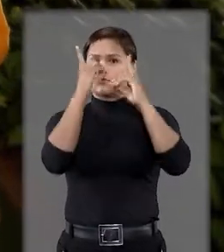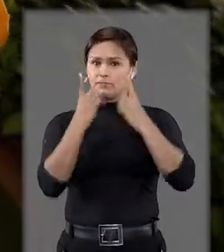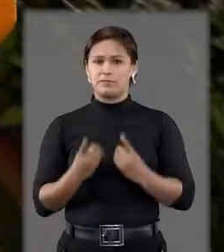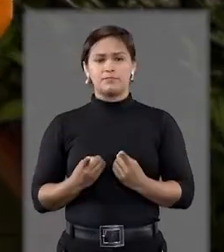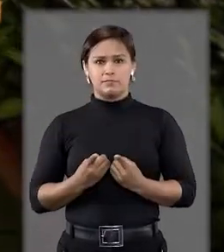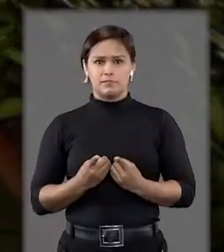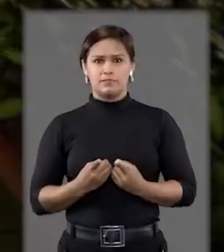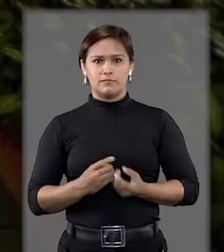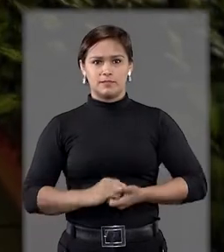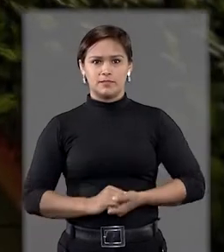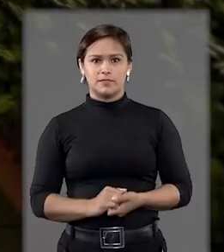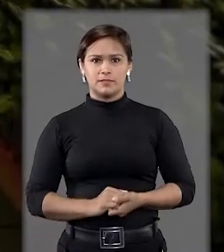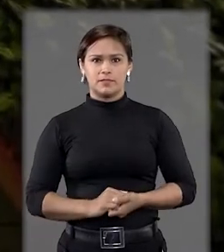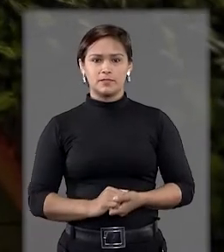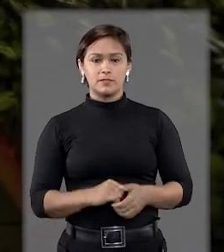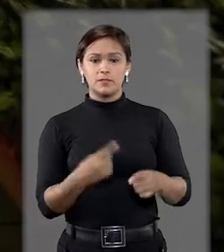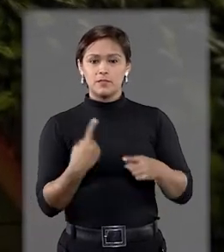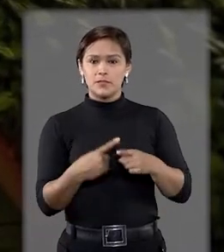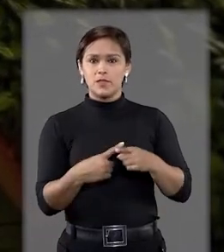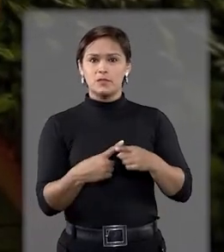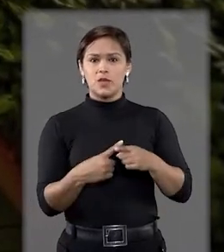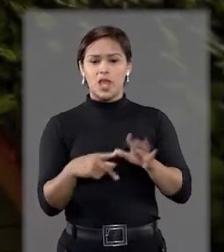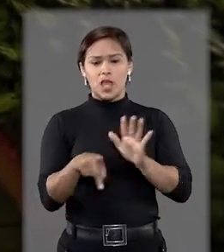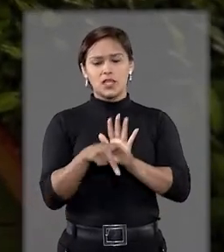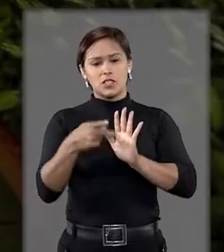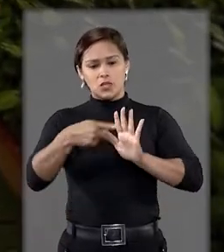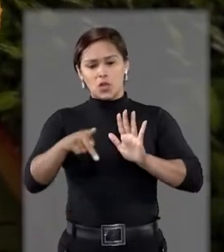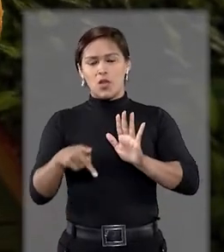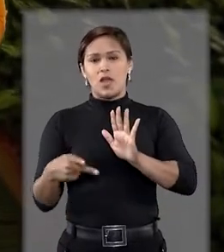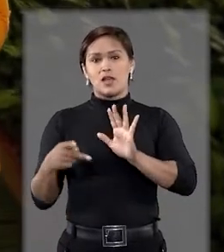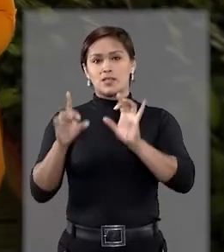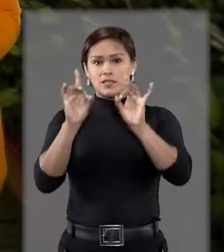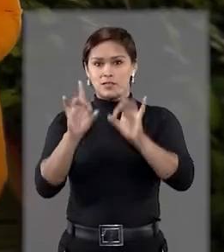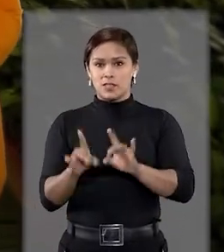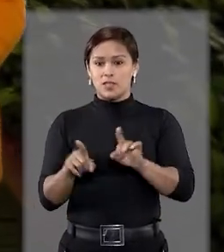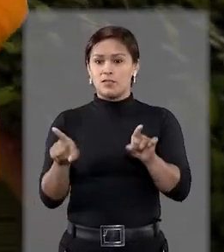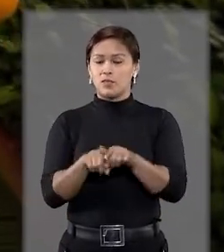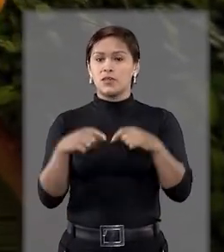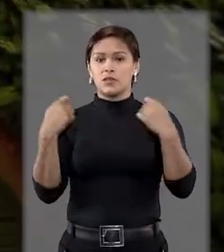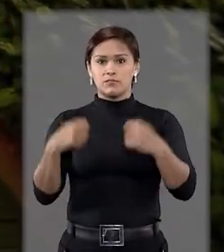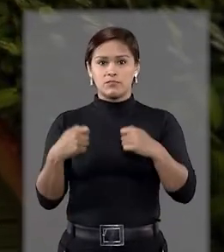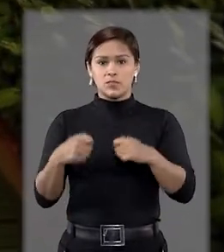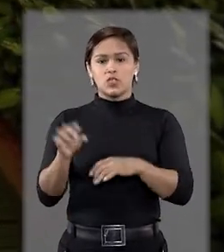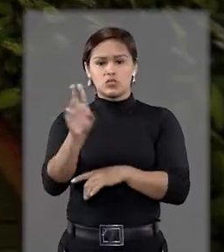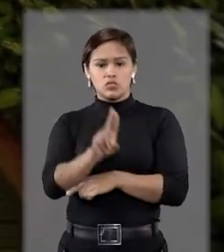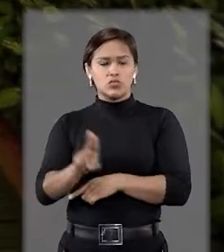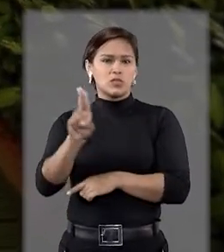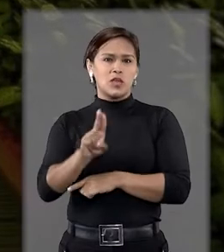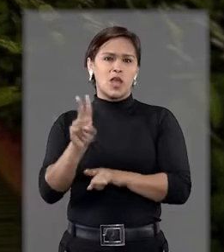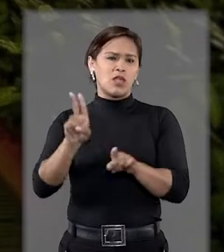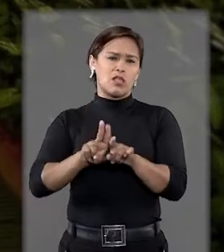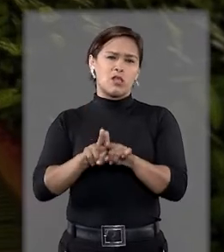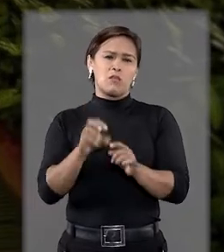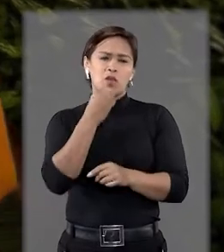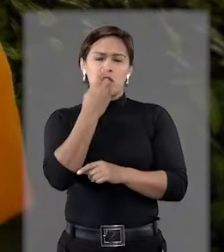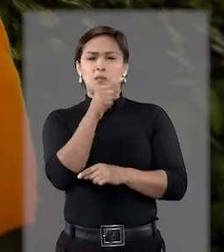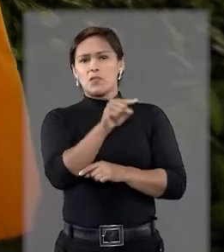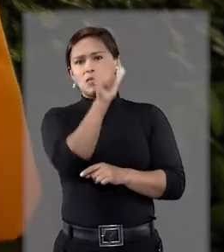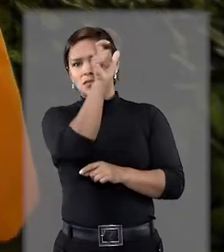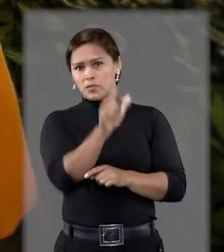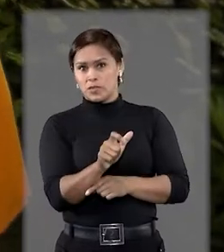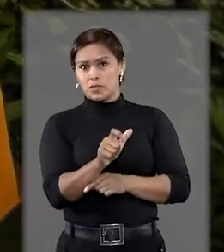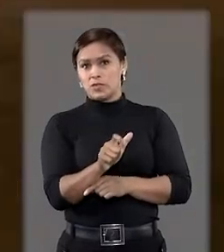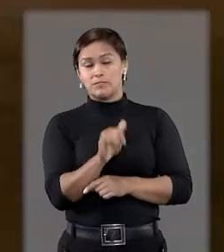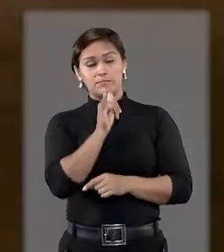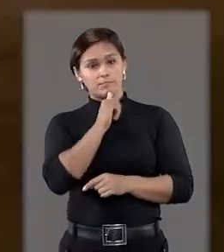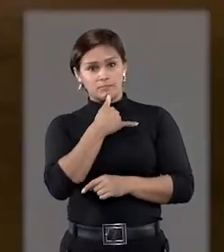para pessoas com deficiência. Esses lugares existem por necessidade e não por conveniência,